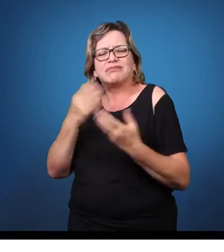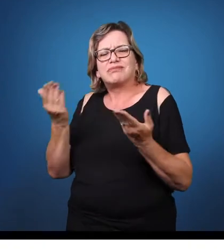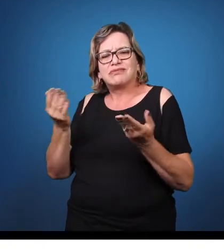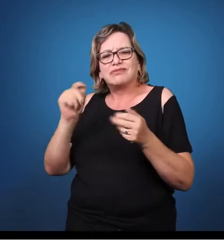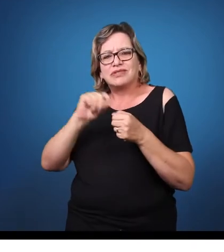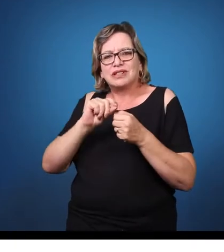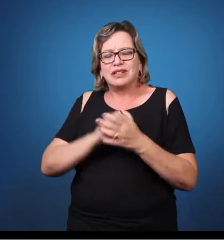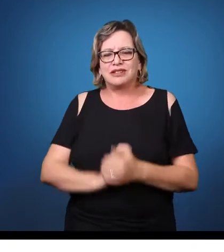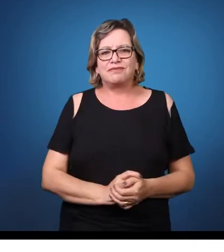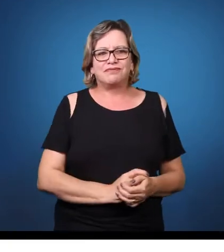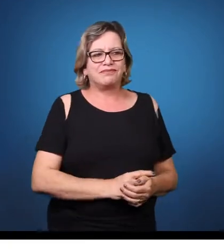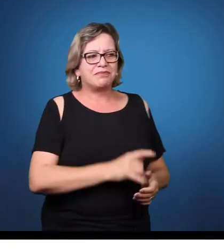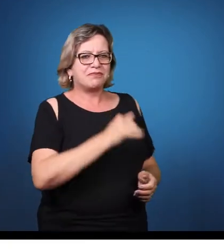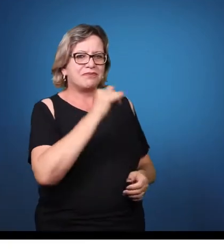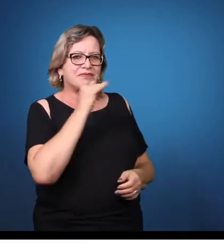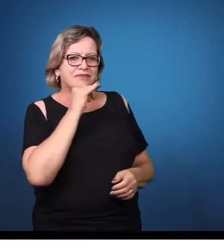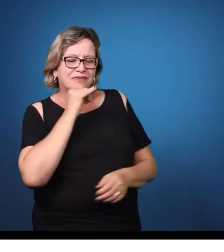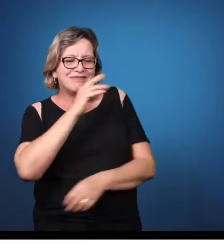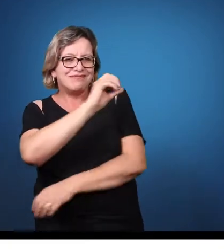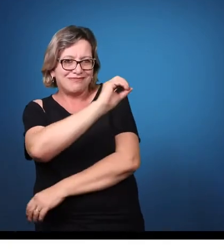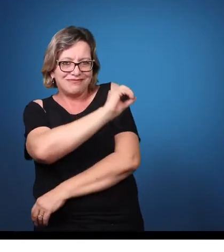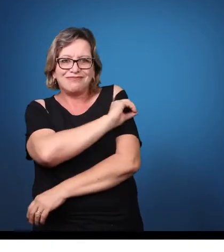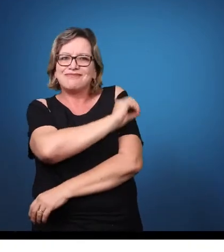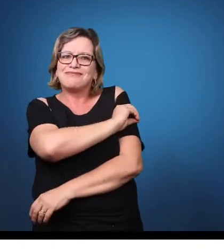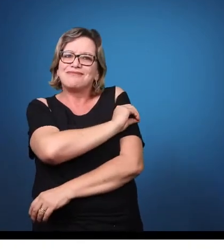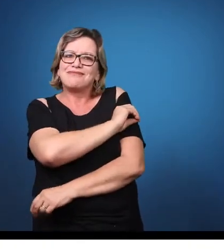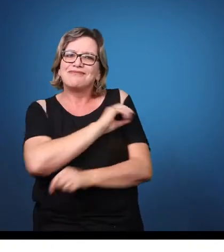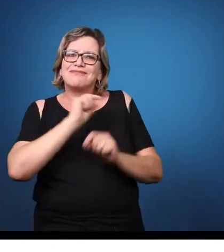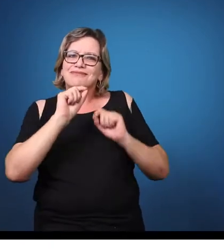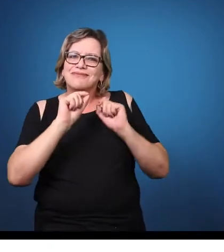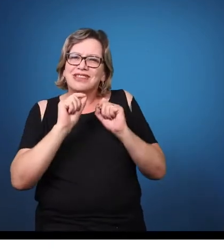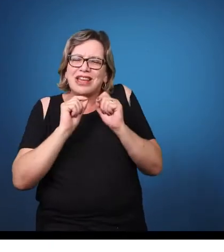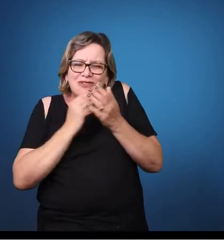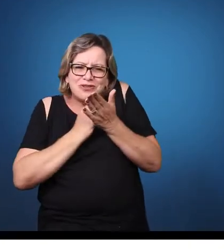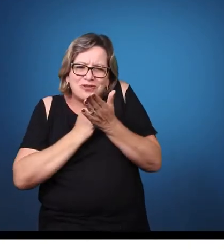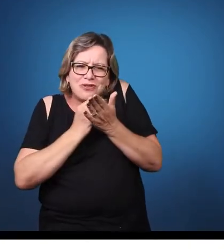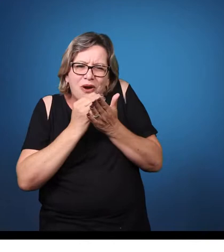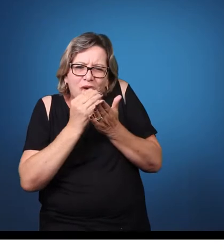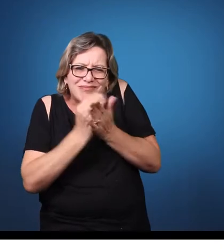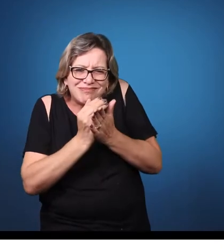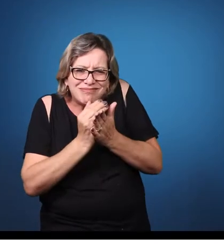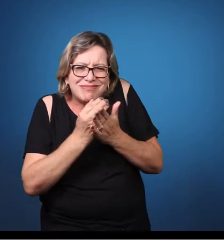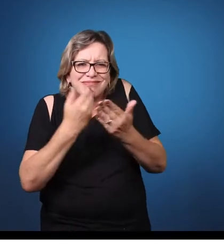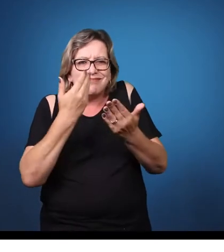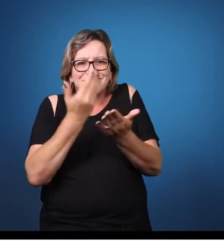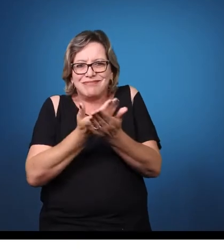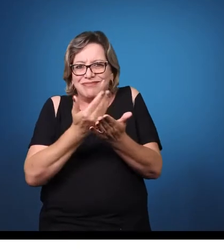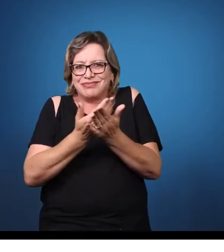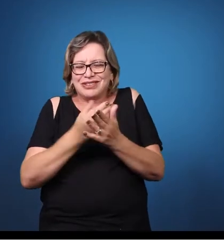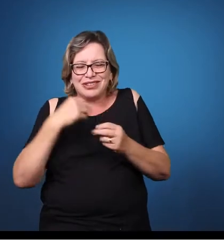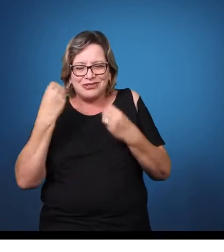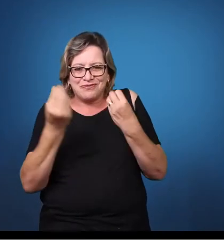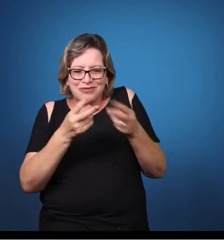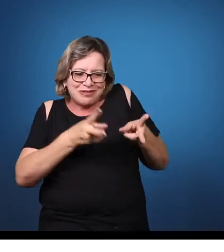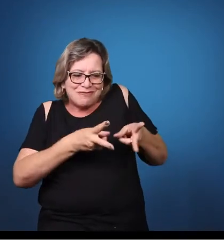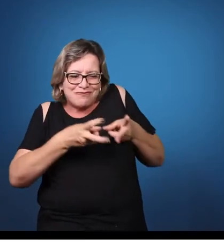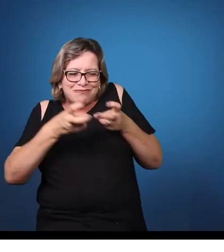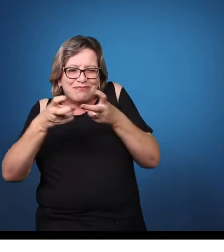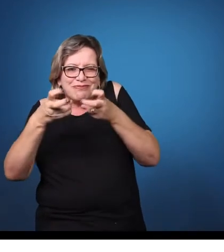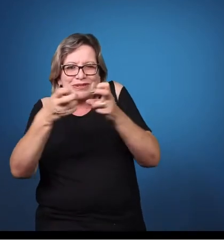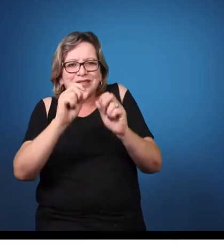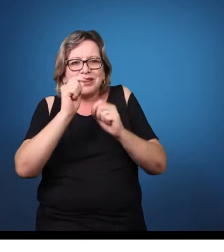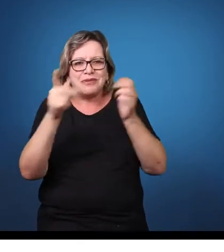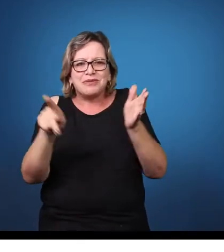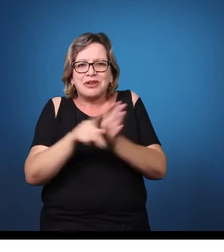sobre uma deficiência e também poder intervir. Porque por mais que a criança apresente uma deficiência intelectual